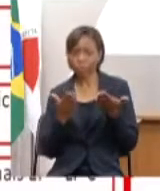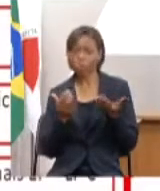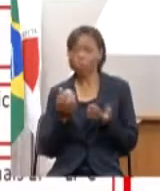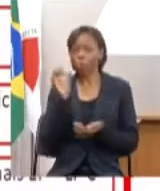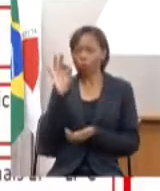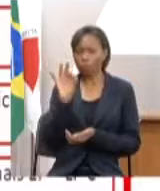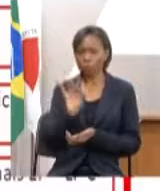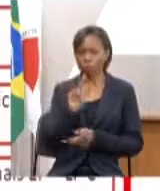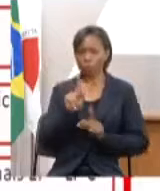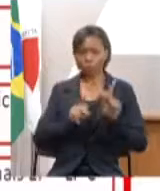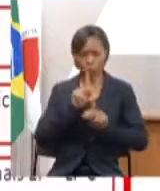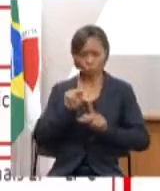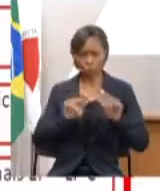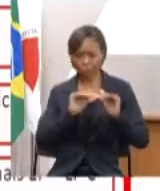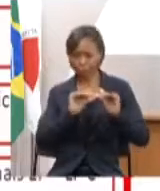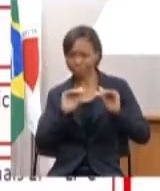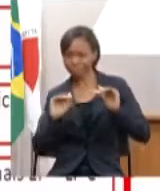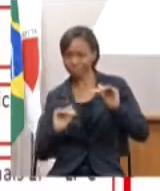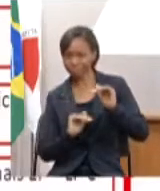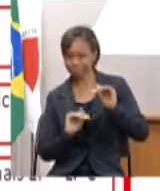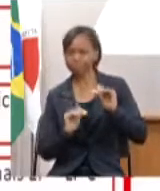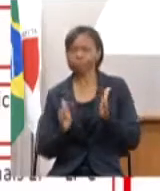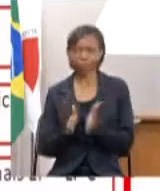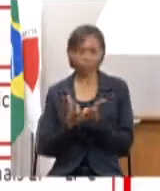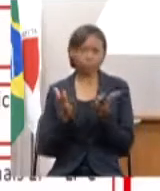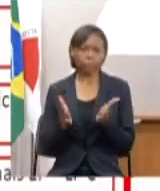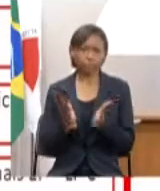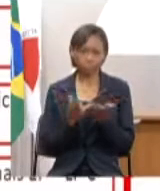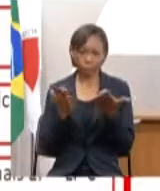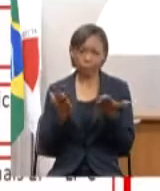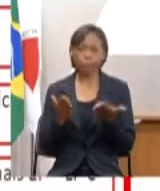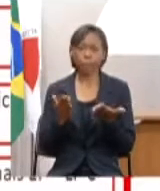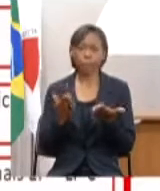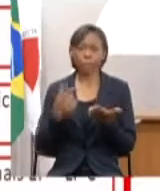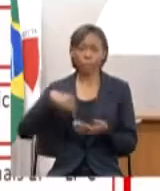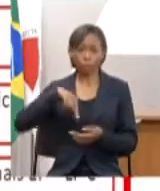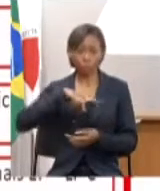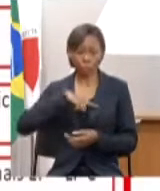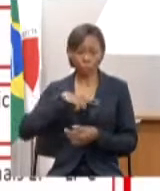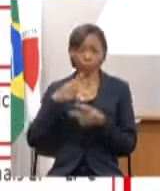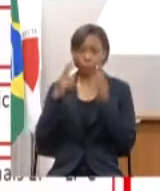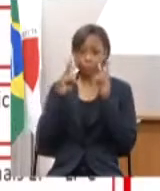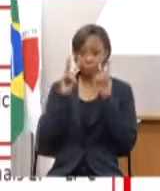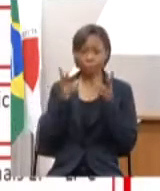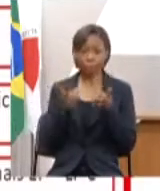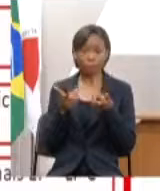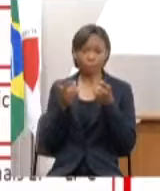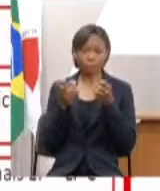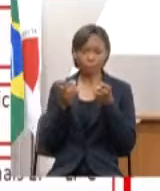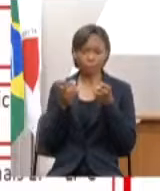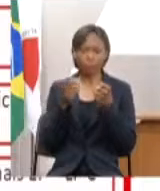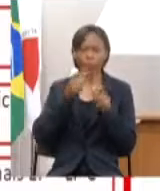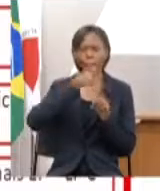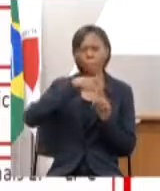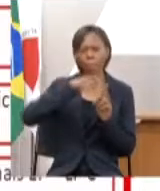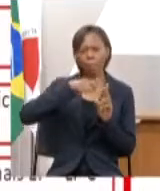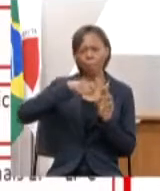pobreza, e nós acompanhamos no governo mensalmente esses resultados.